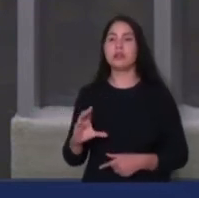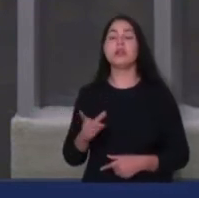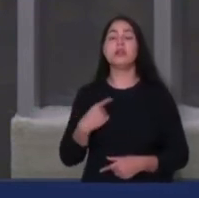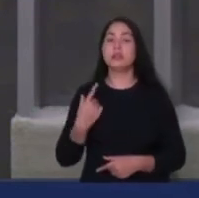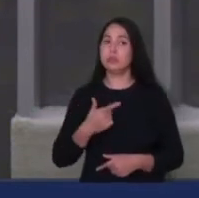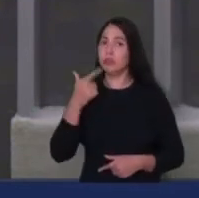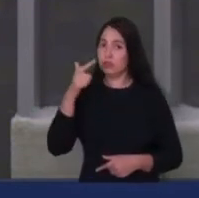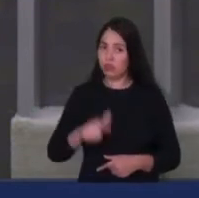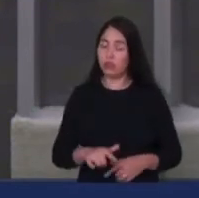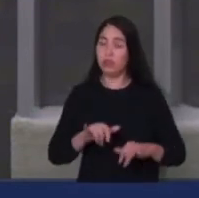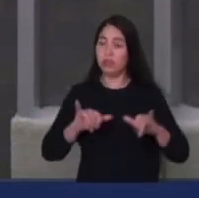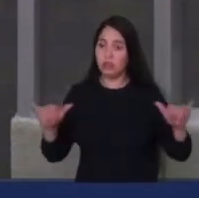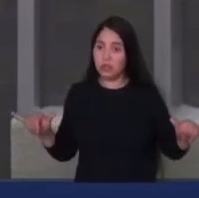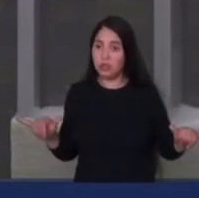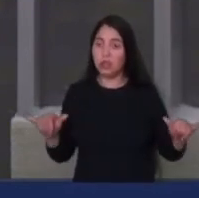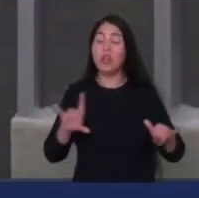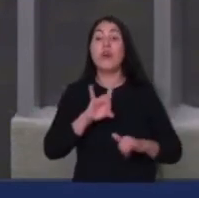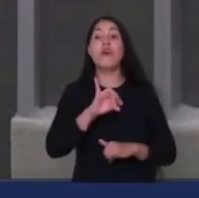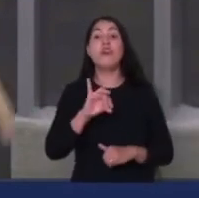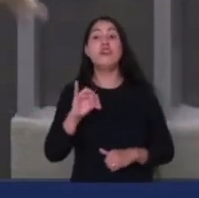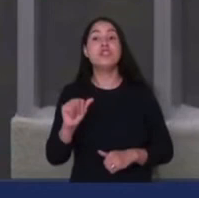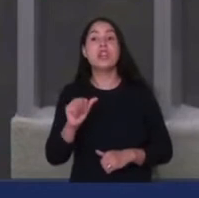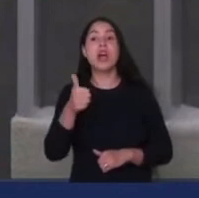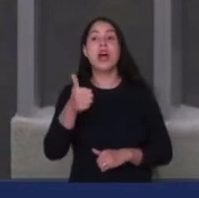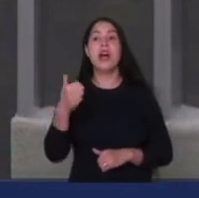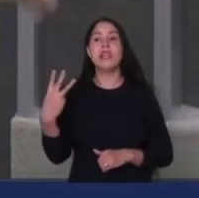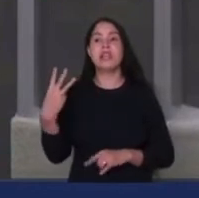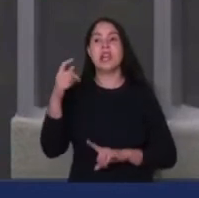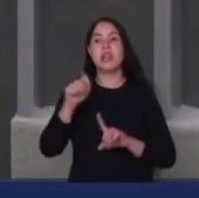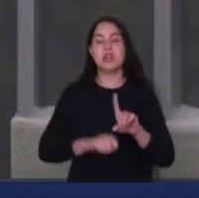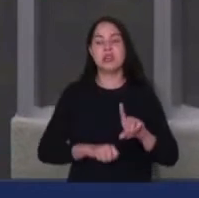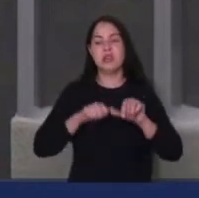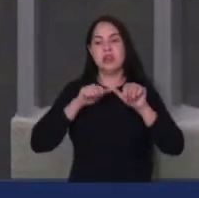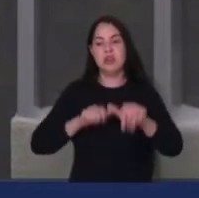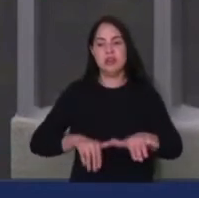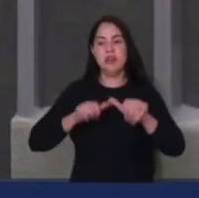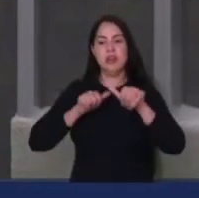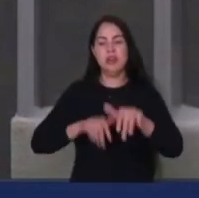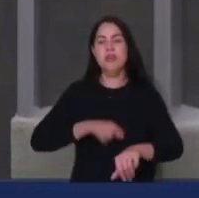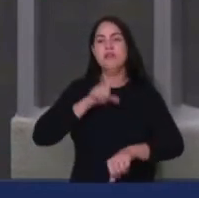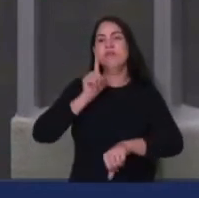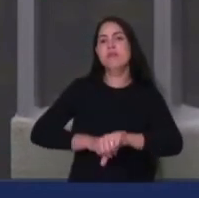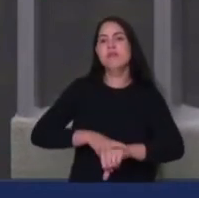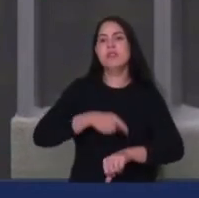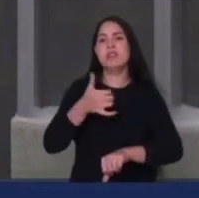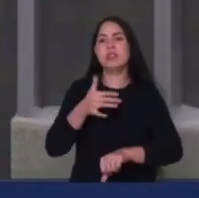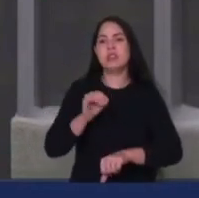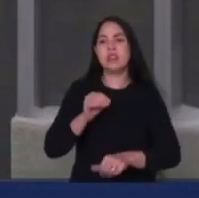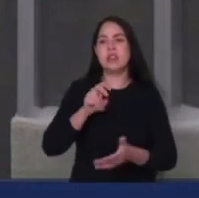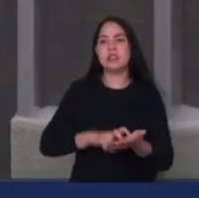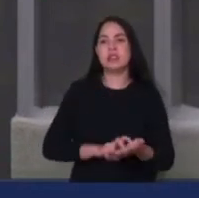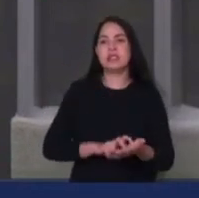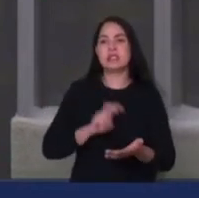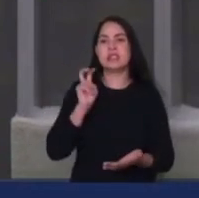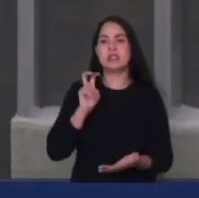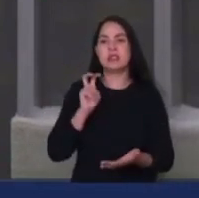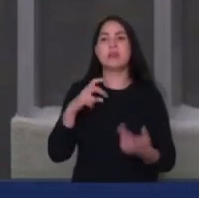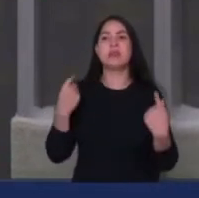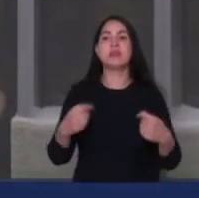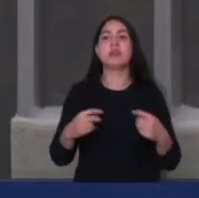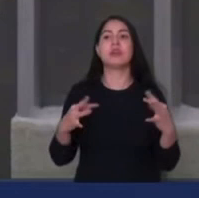confirmado, no dia 13 de setembro, na Comissão de Defesa do Consumidor, às 10 horas da manhã, a presença dos sócios